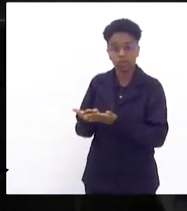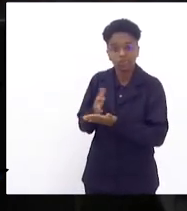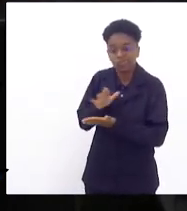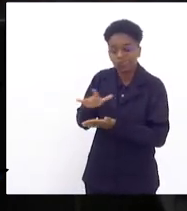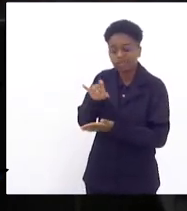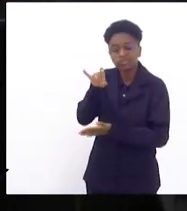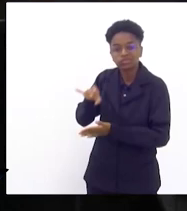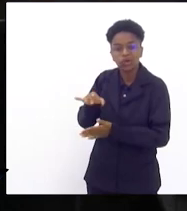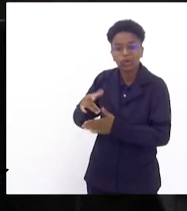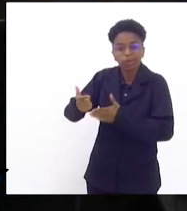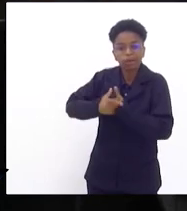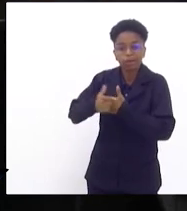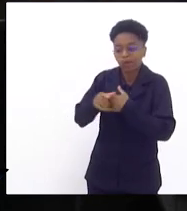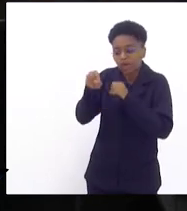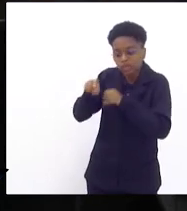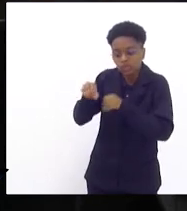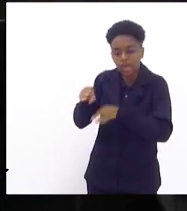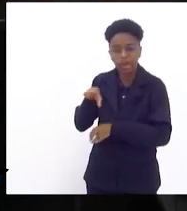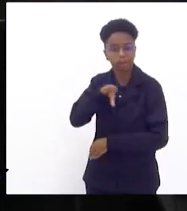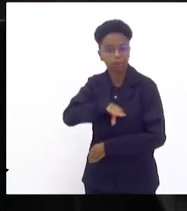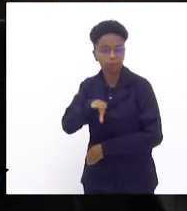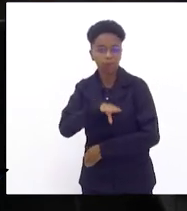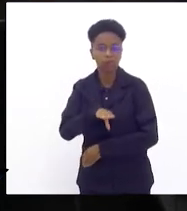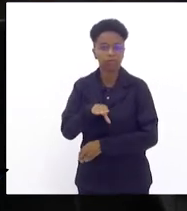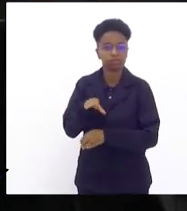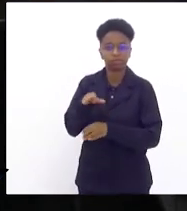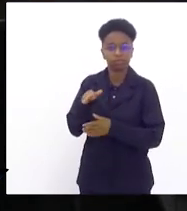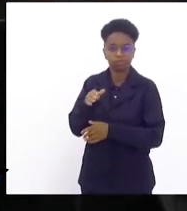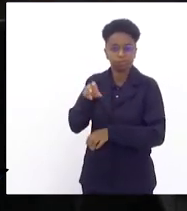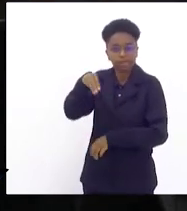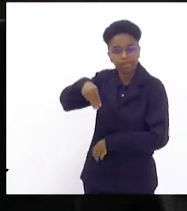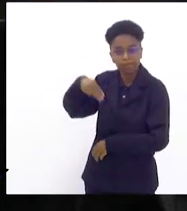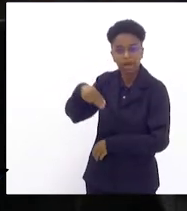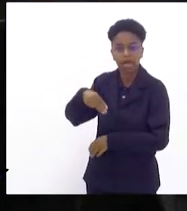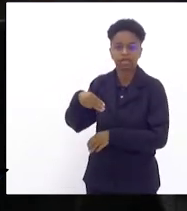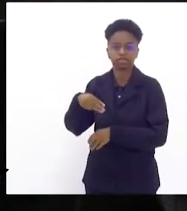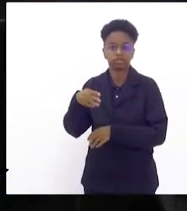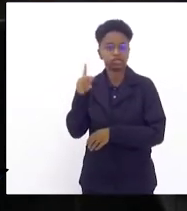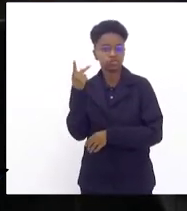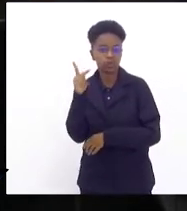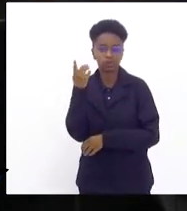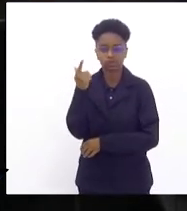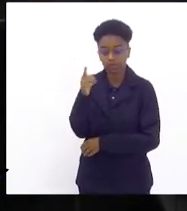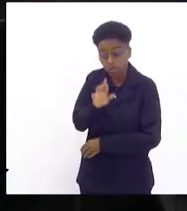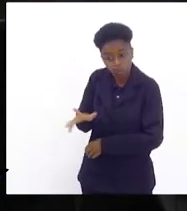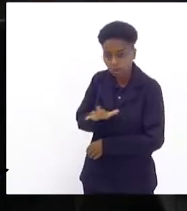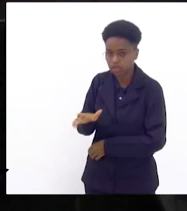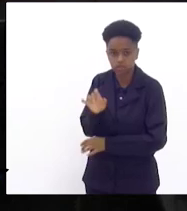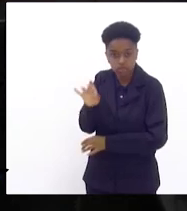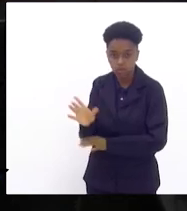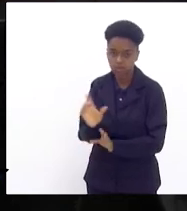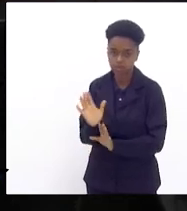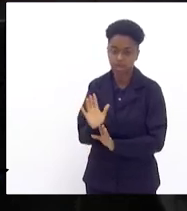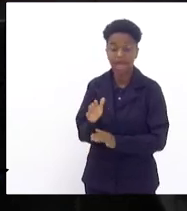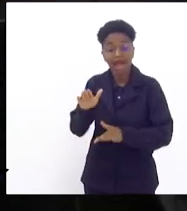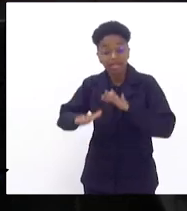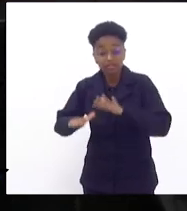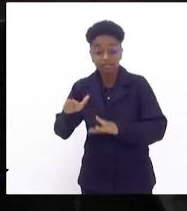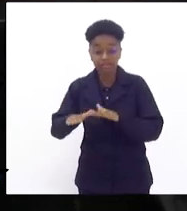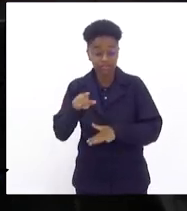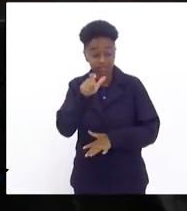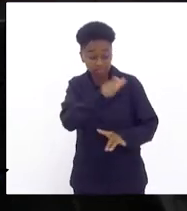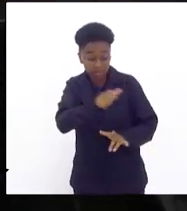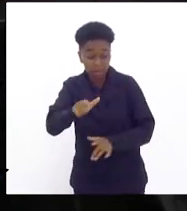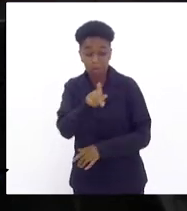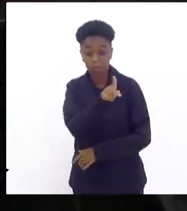função de educar o português, matemática, a história e geografia. Muitas das vezes cabe à escola, ao professor